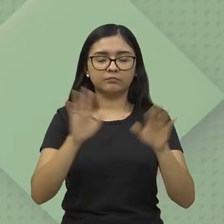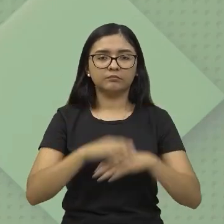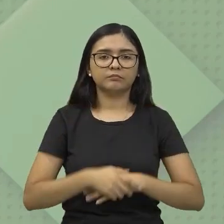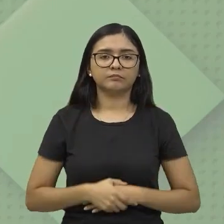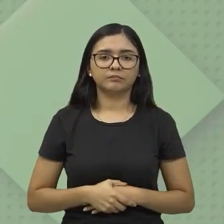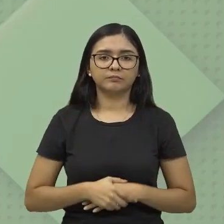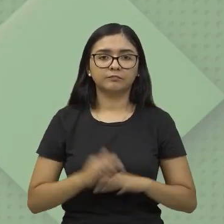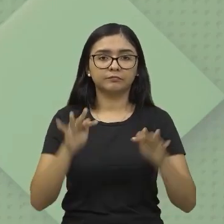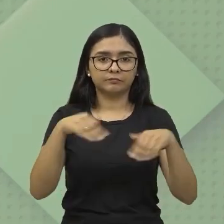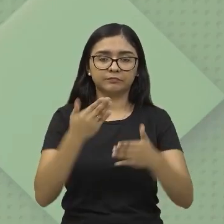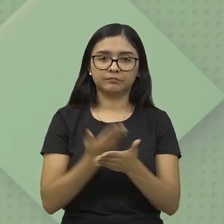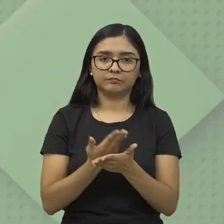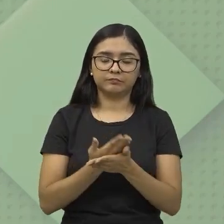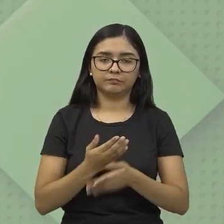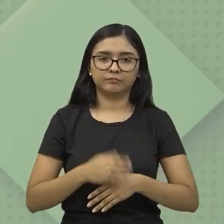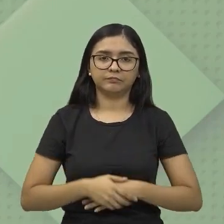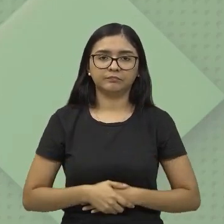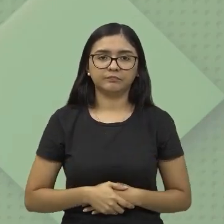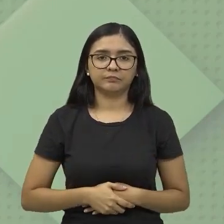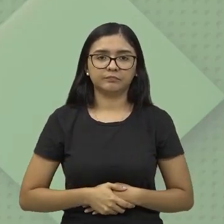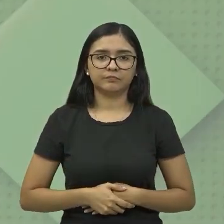fica por aqui. Até uma próxima!